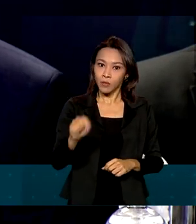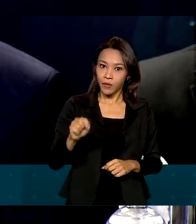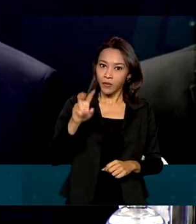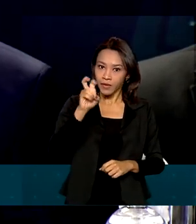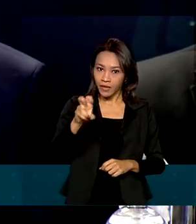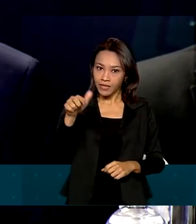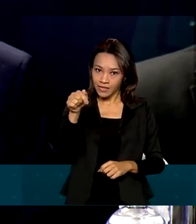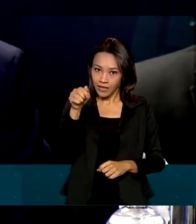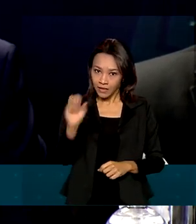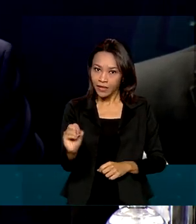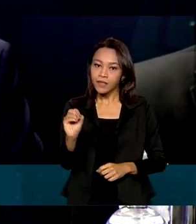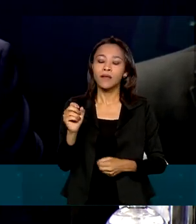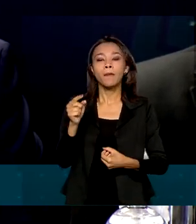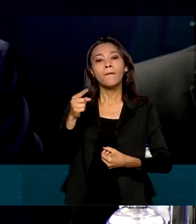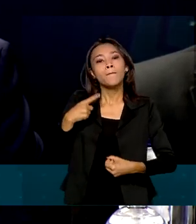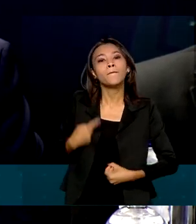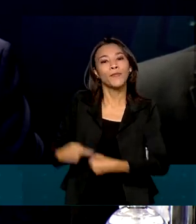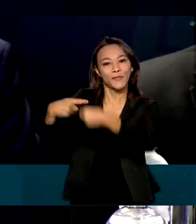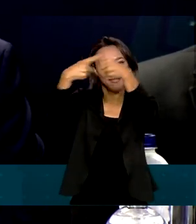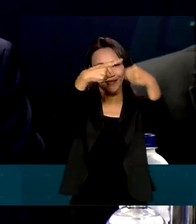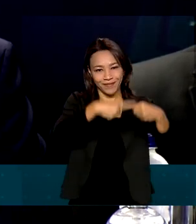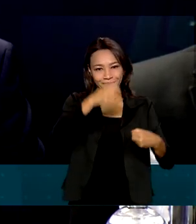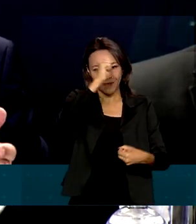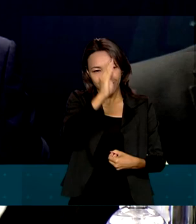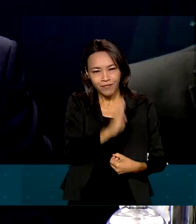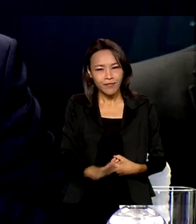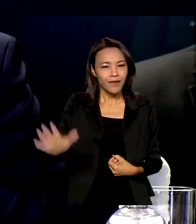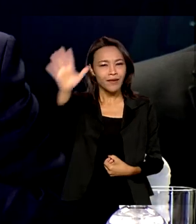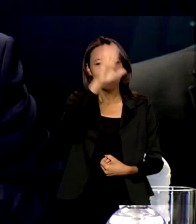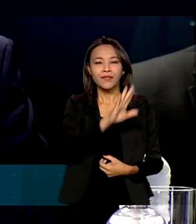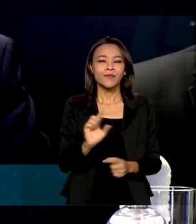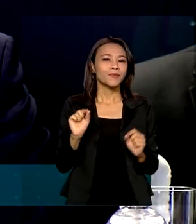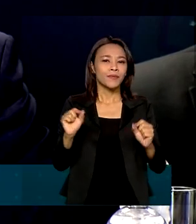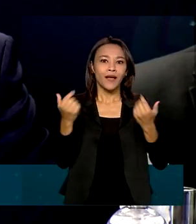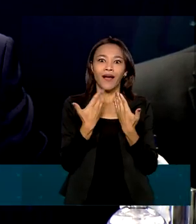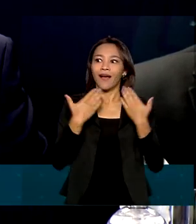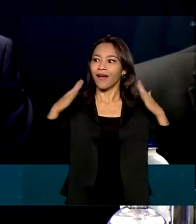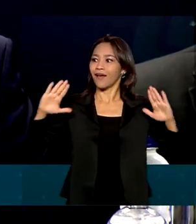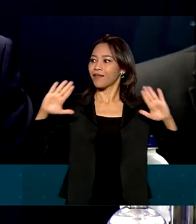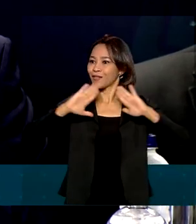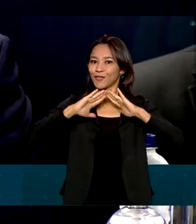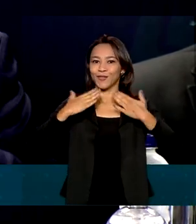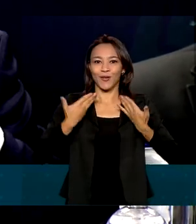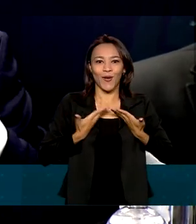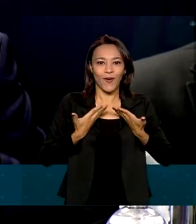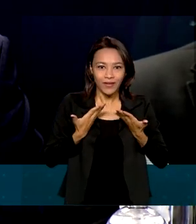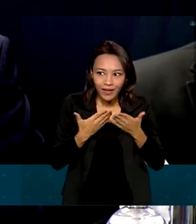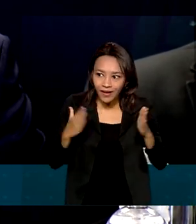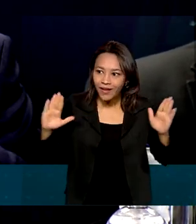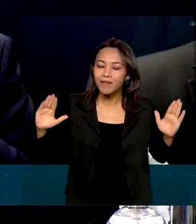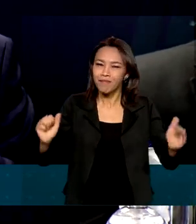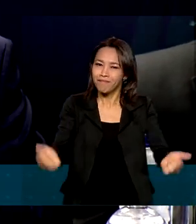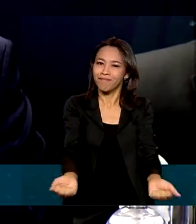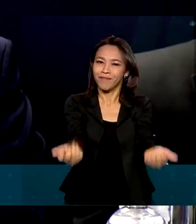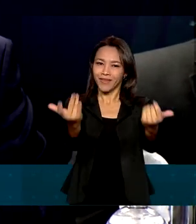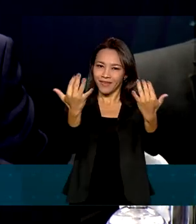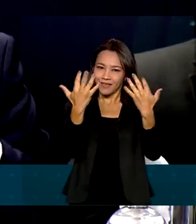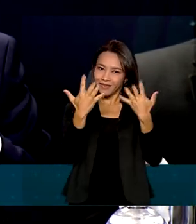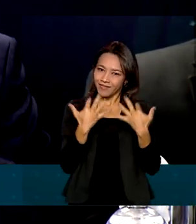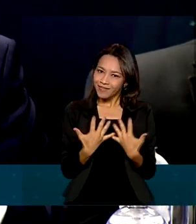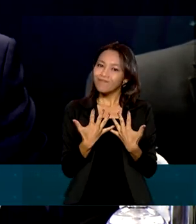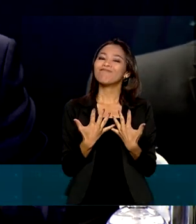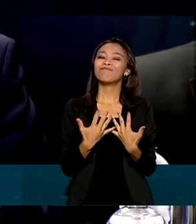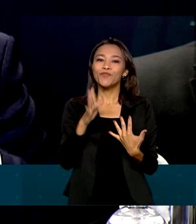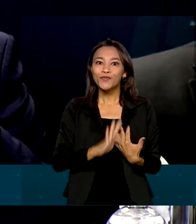municípios dessa grande nação abra a porta das suas escolas para o futuro